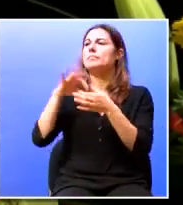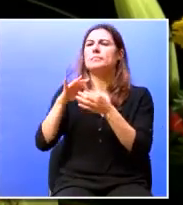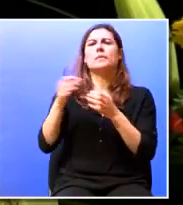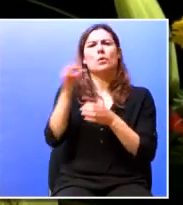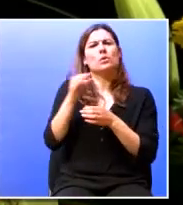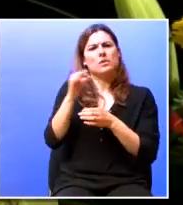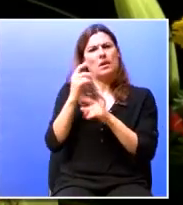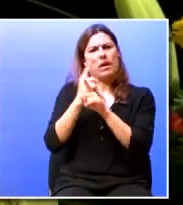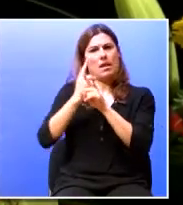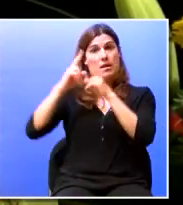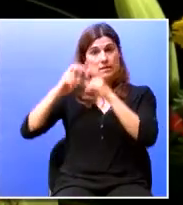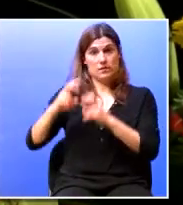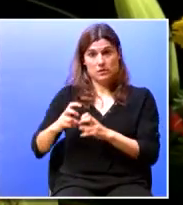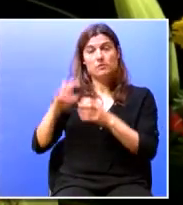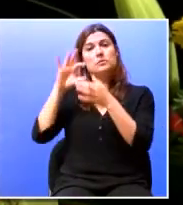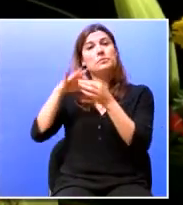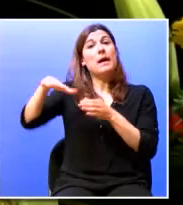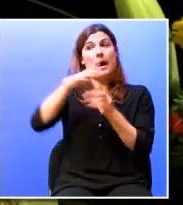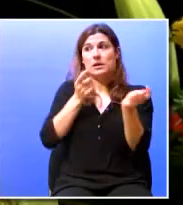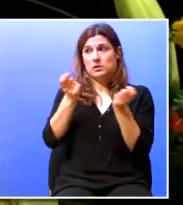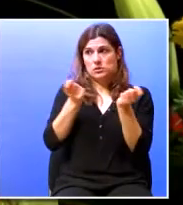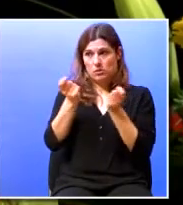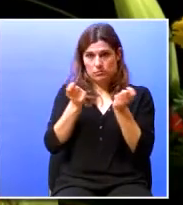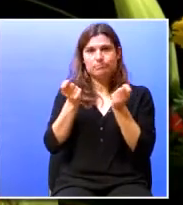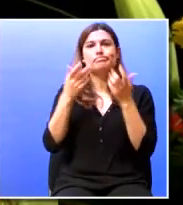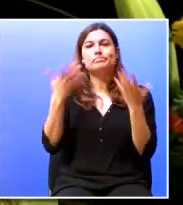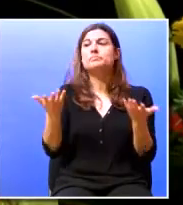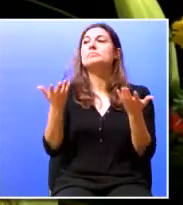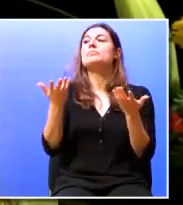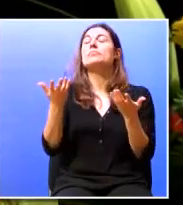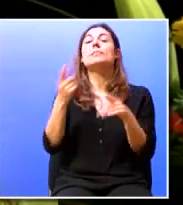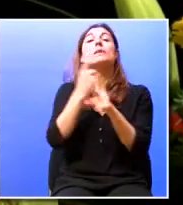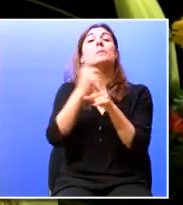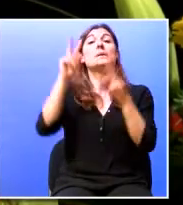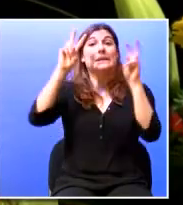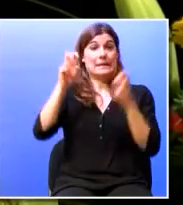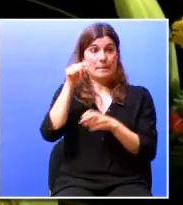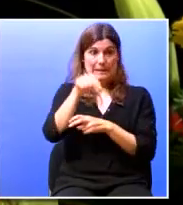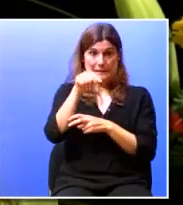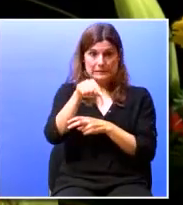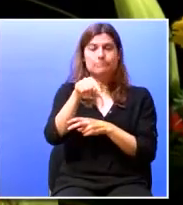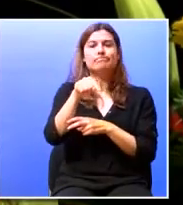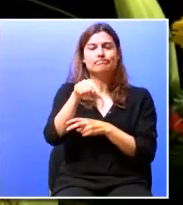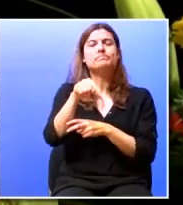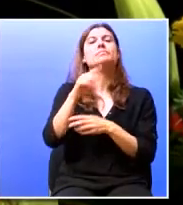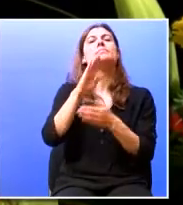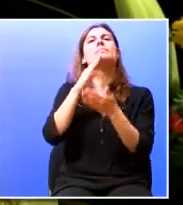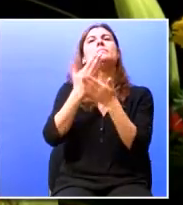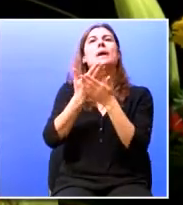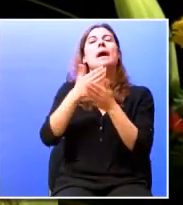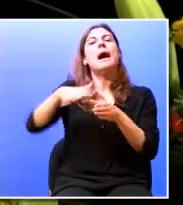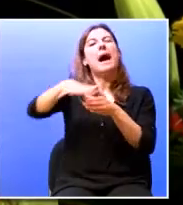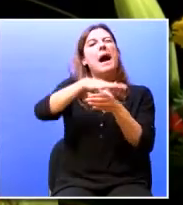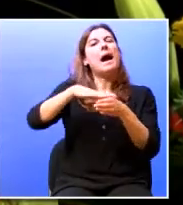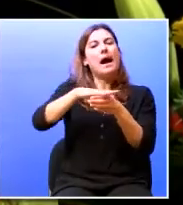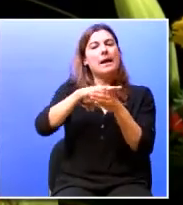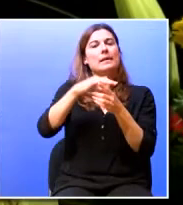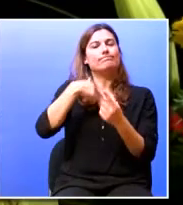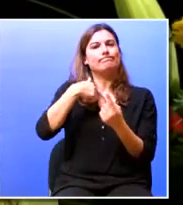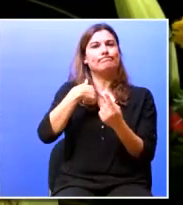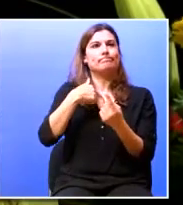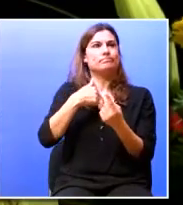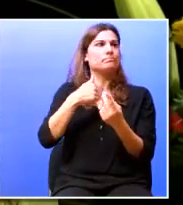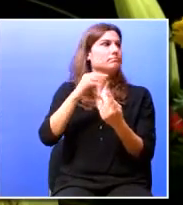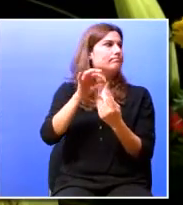de investigação em gestão, porque esta temática constitui uma das nossas áreas de eleição